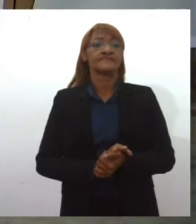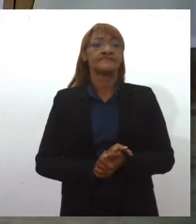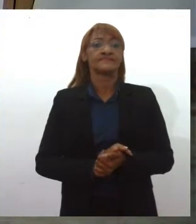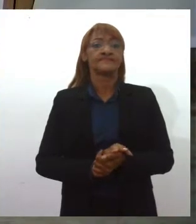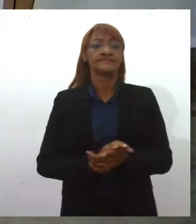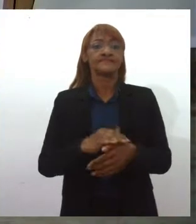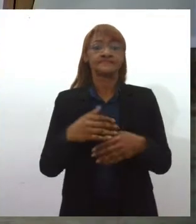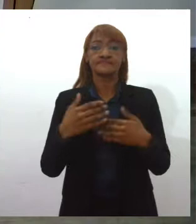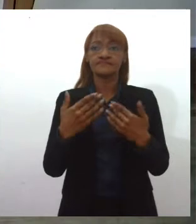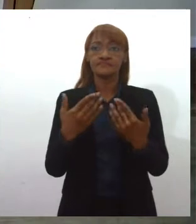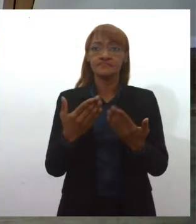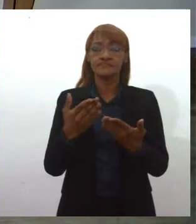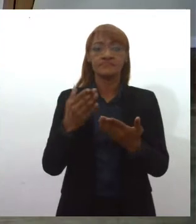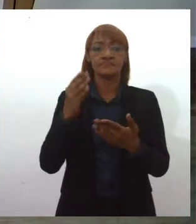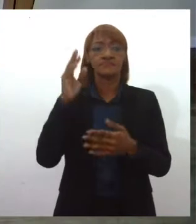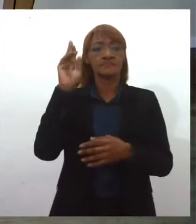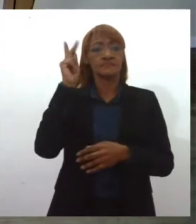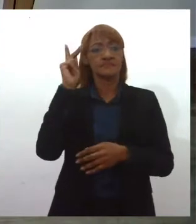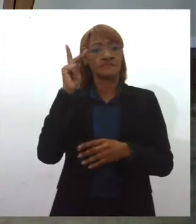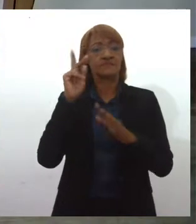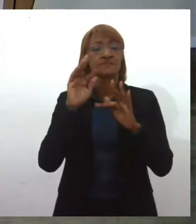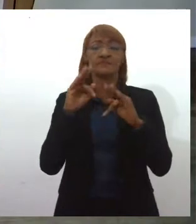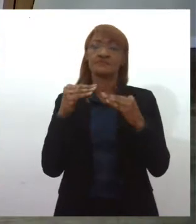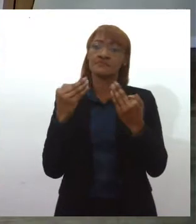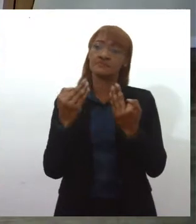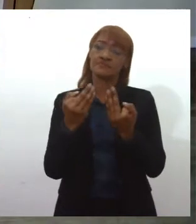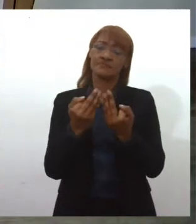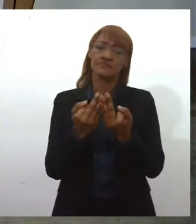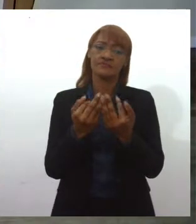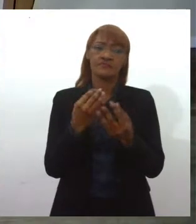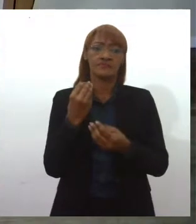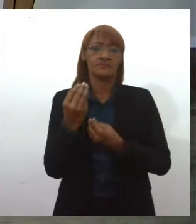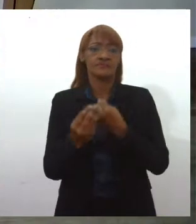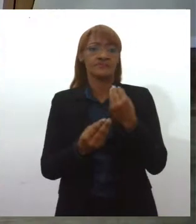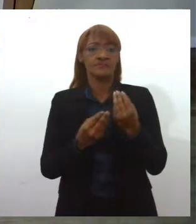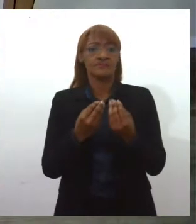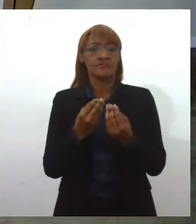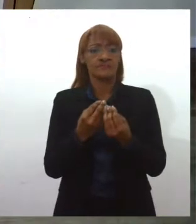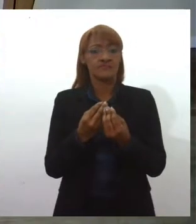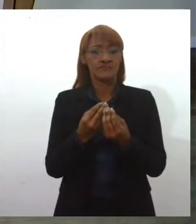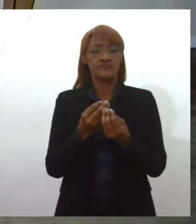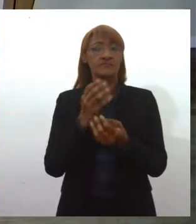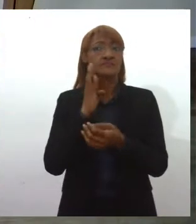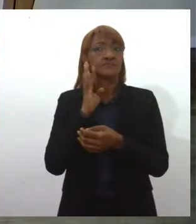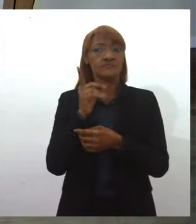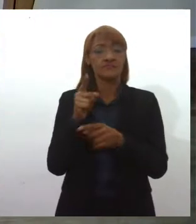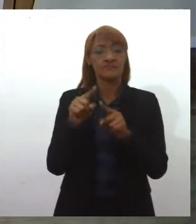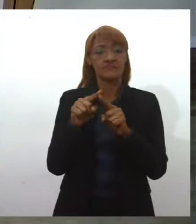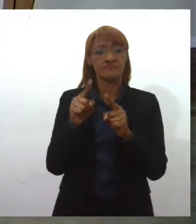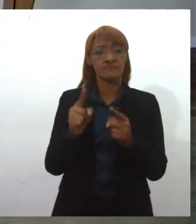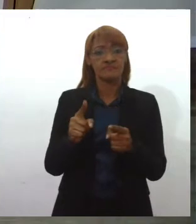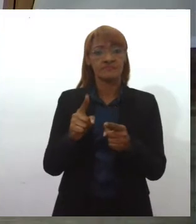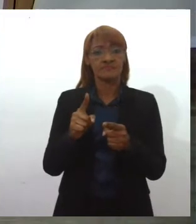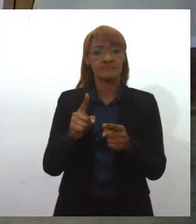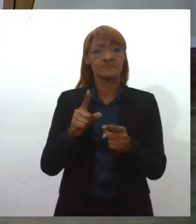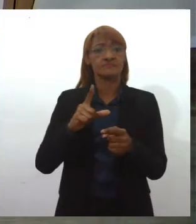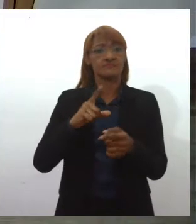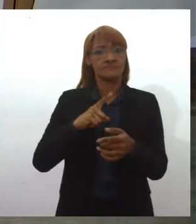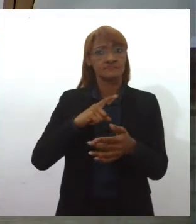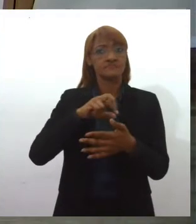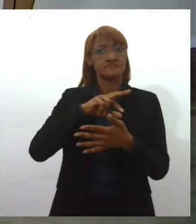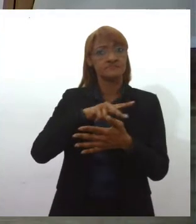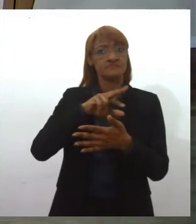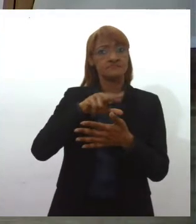história e da história da sua família, e eu fiquei pensando, poxa, você começou, eu falei, que coincidência, mas aí são muitas coincidências, né,